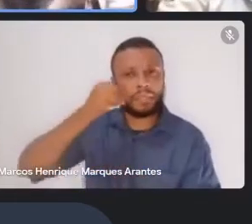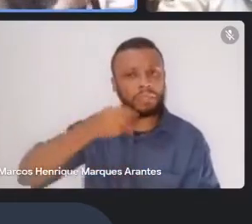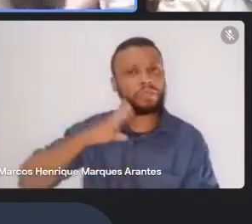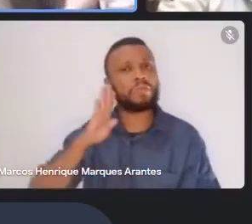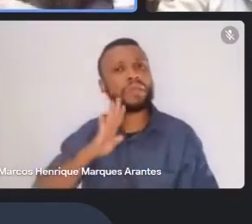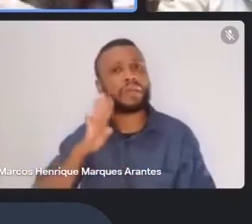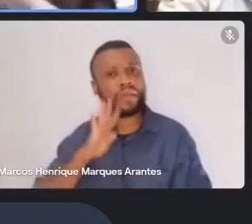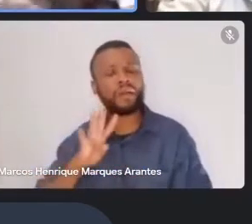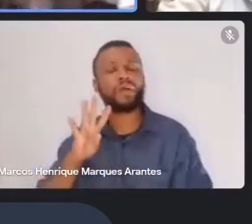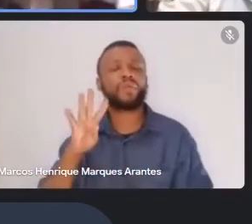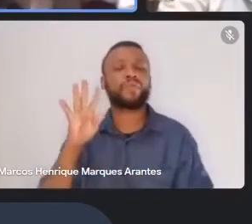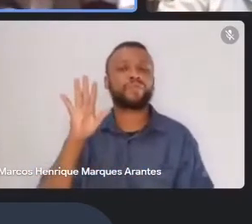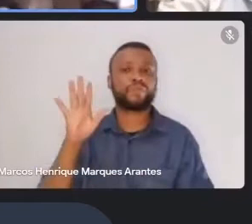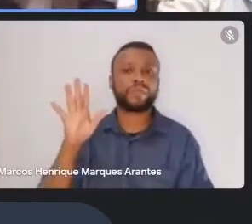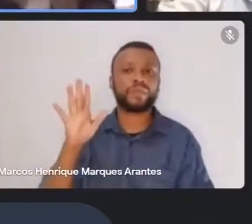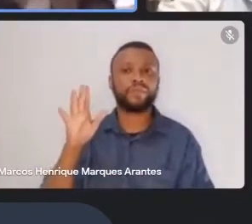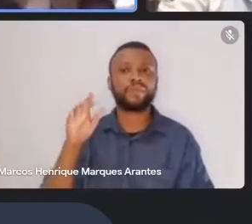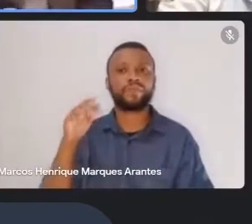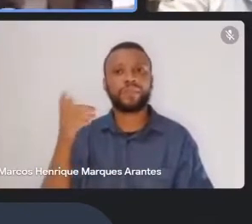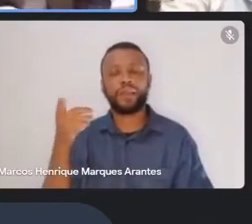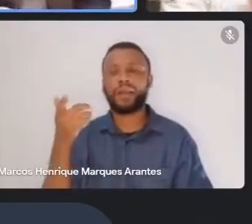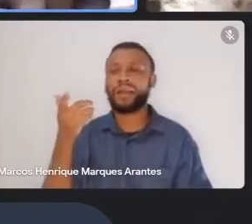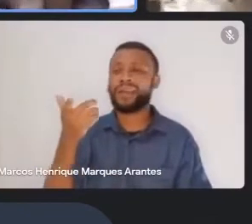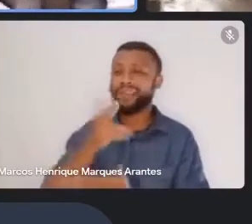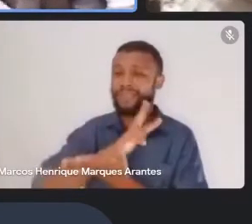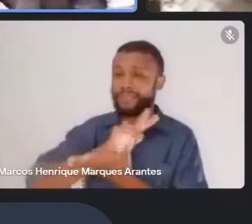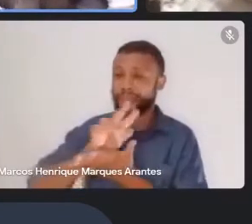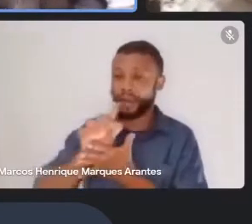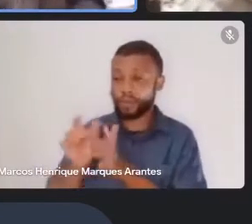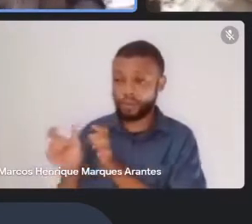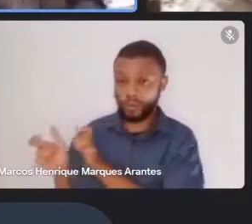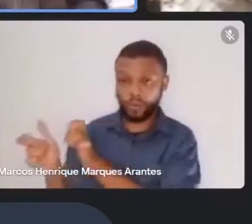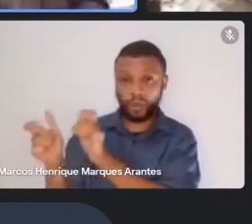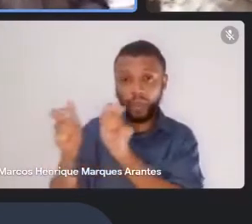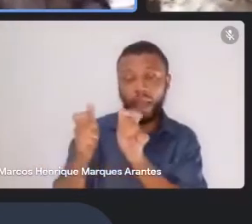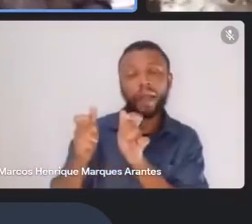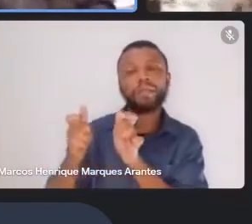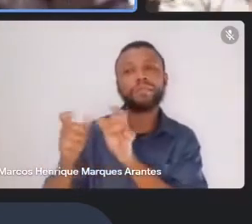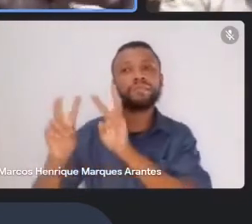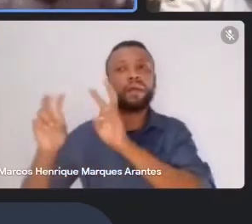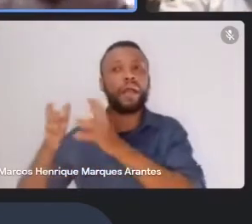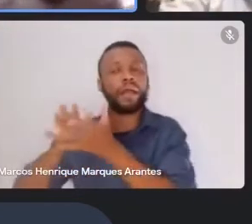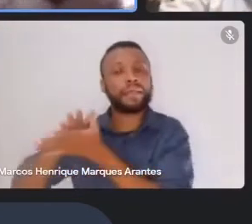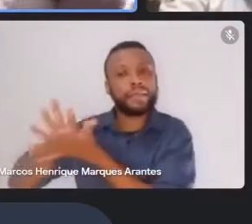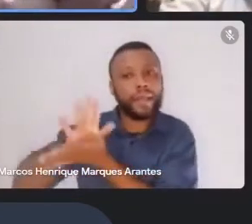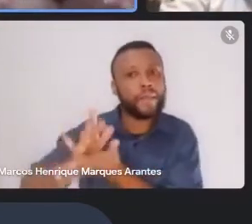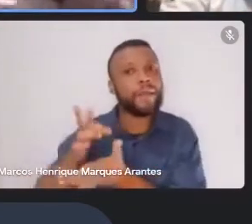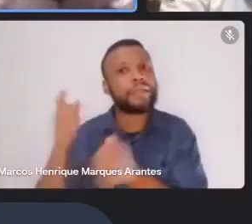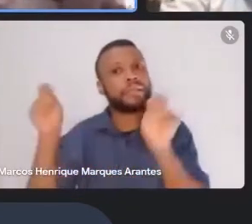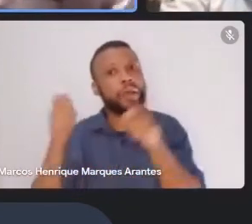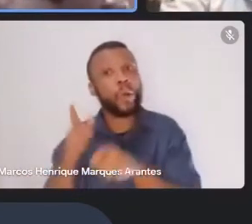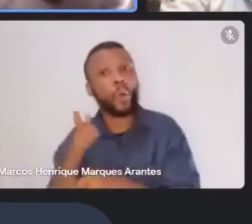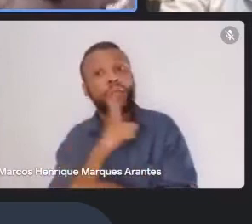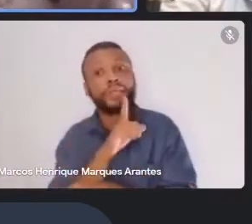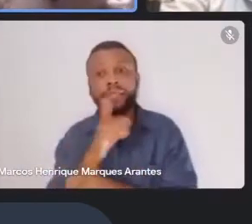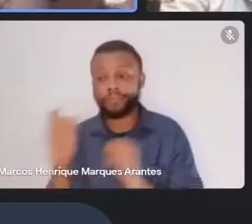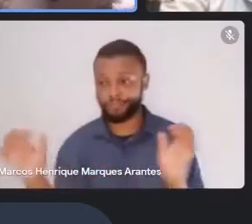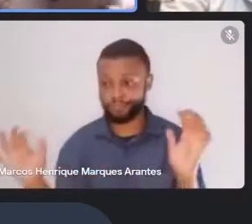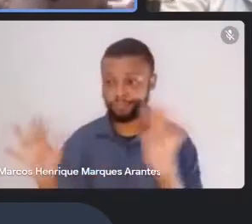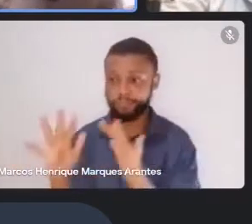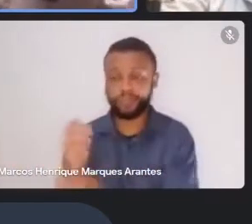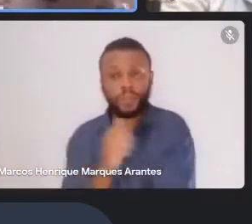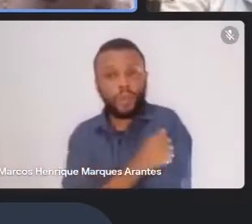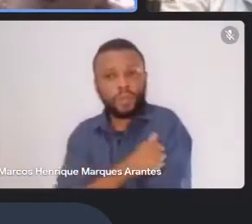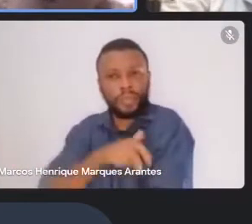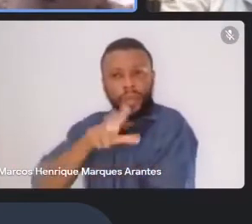euclides de homens lá da Serra, cantar galo, etc. Quando a gente também ainda conseguia se reunir com os jovens do ensino médio, a gente fazia uma